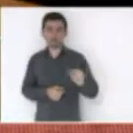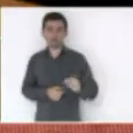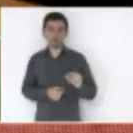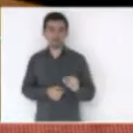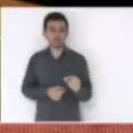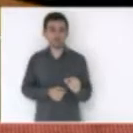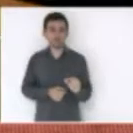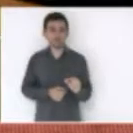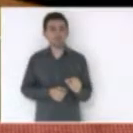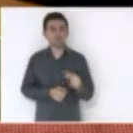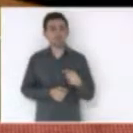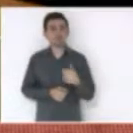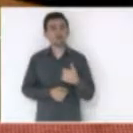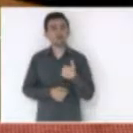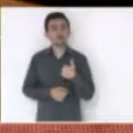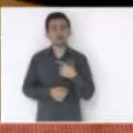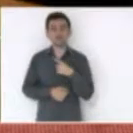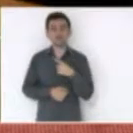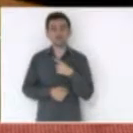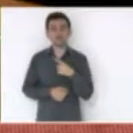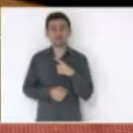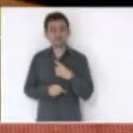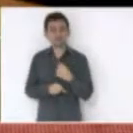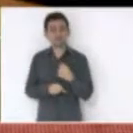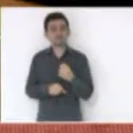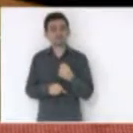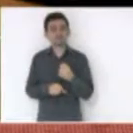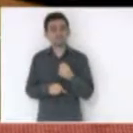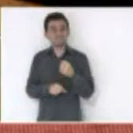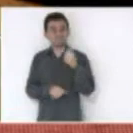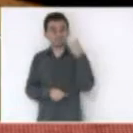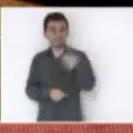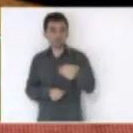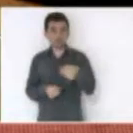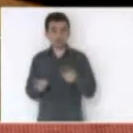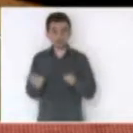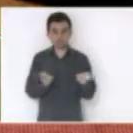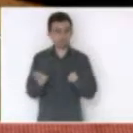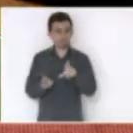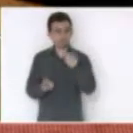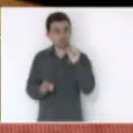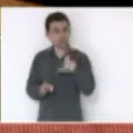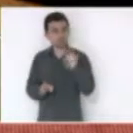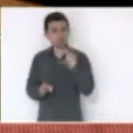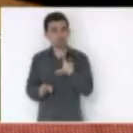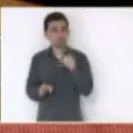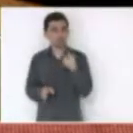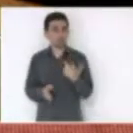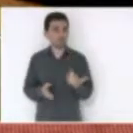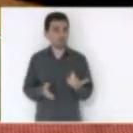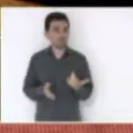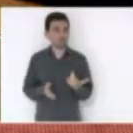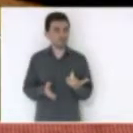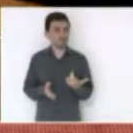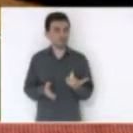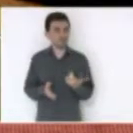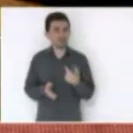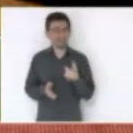eu tenho sete mandatos nessa casa e vivi todos os momentos